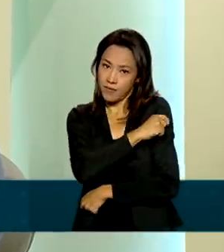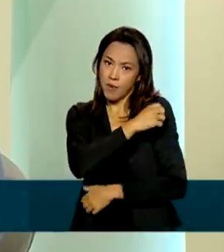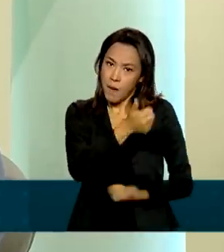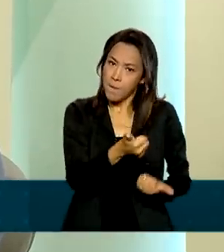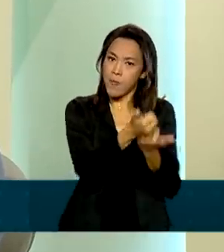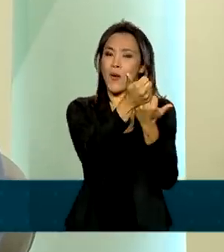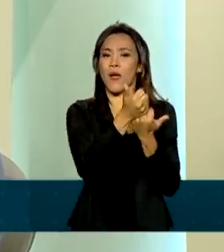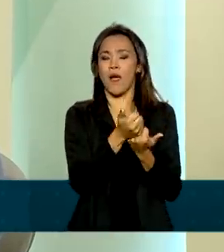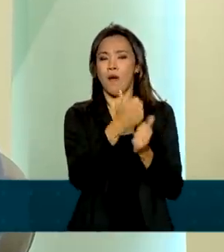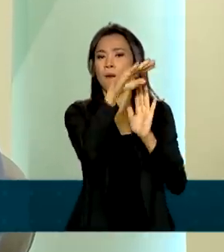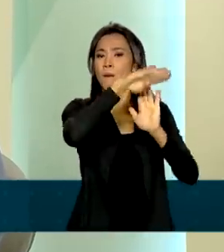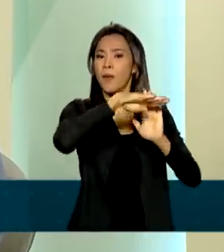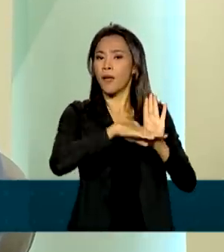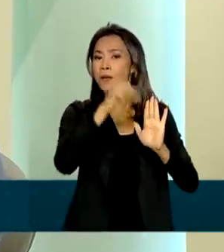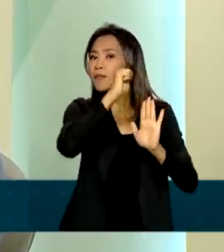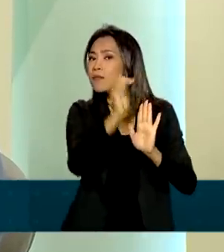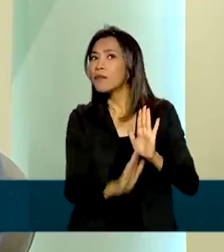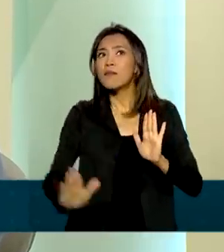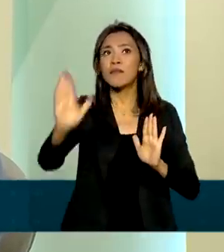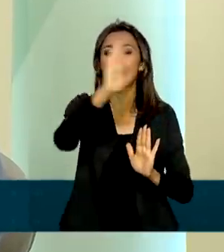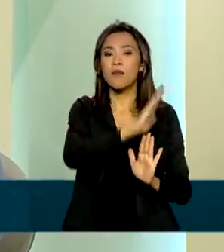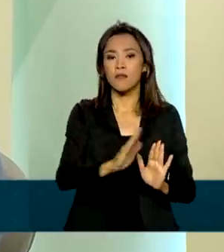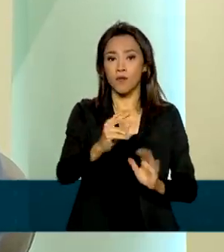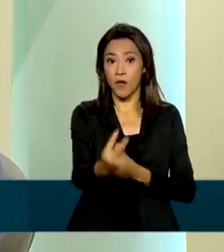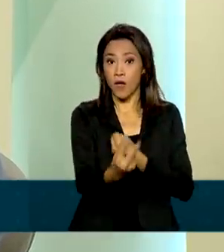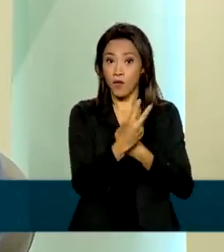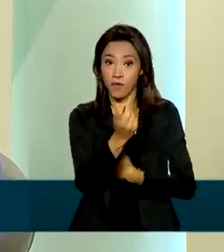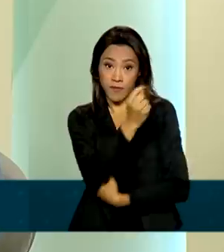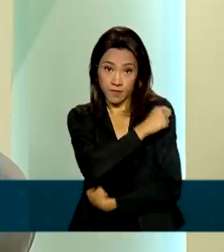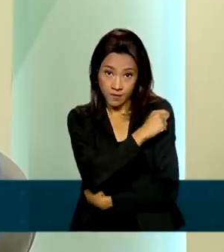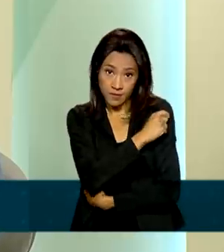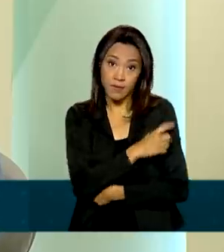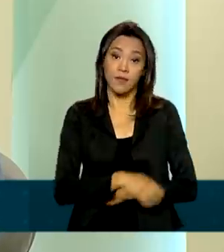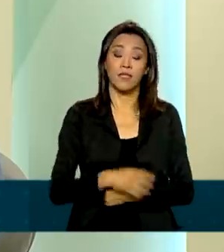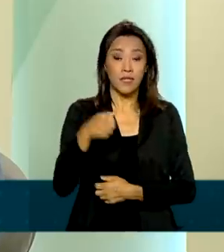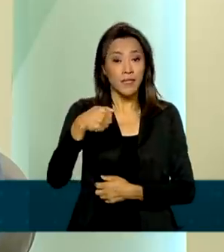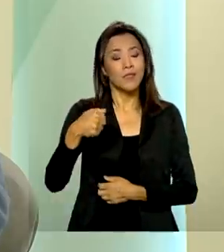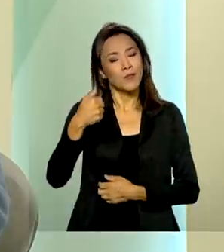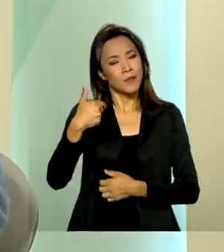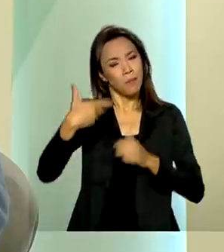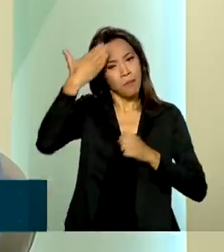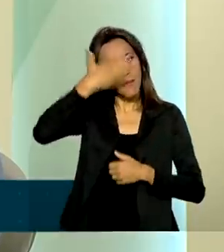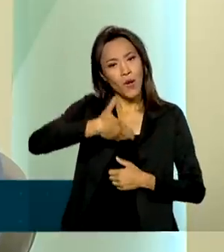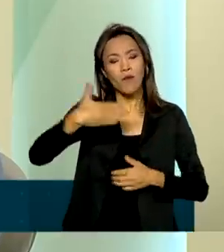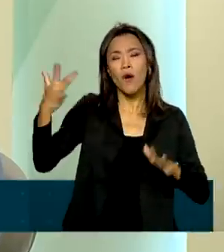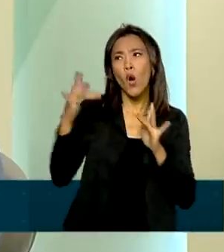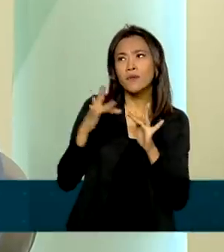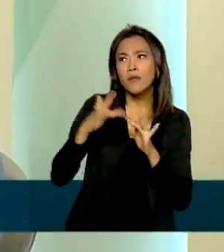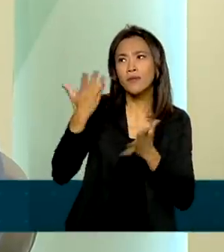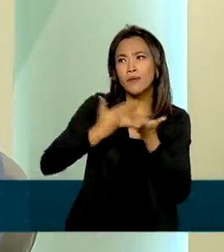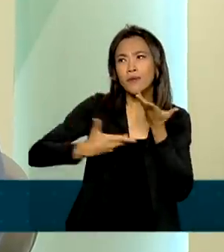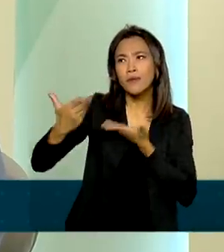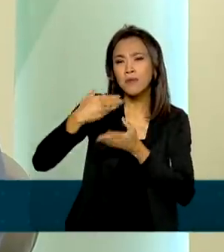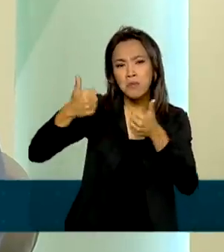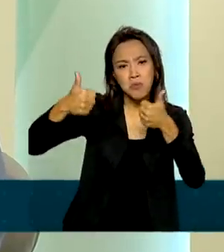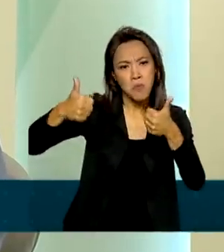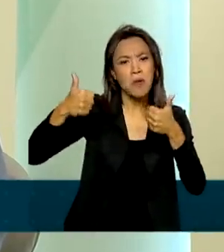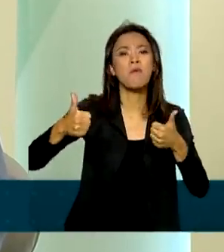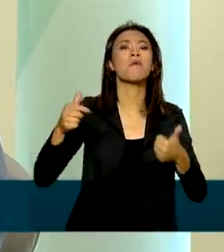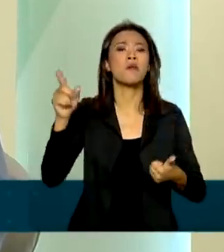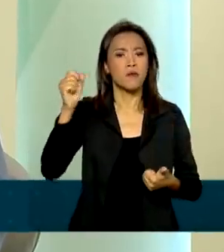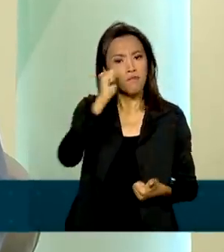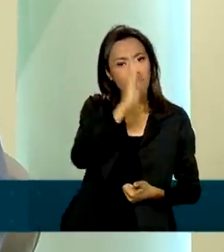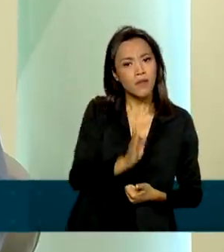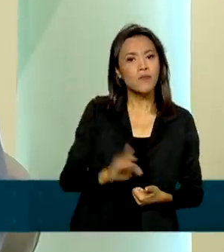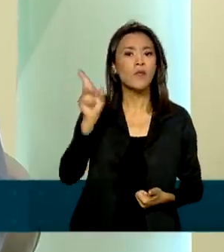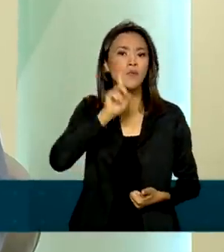de Imunização. Isso mostra a excelente relação que o Brasil tem com os Estados Unidos. São nações